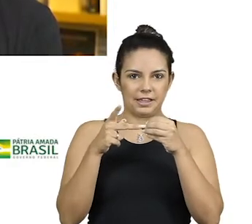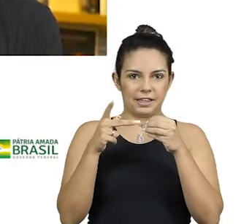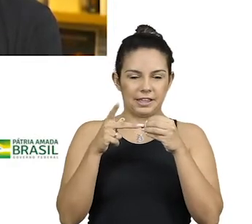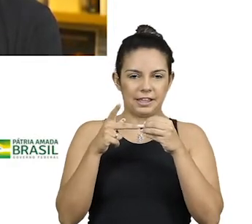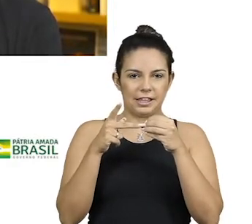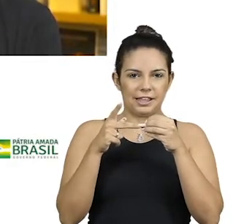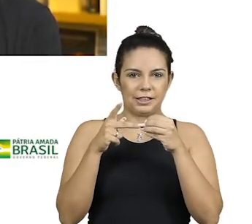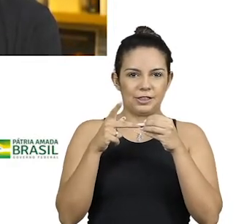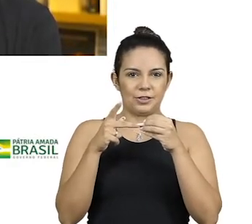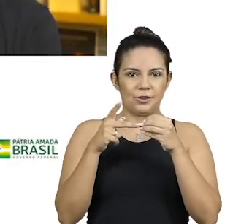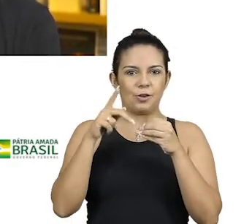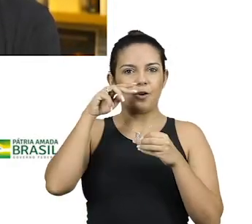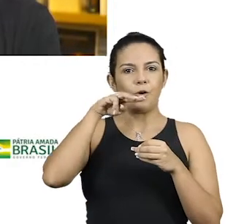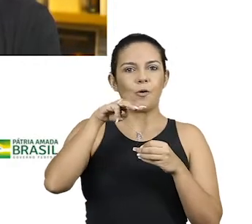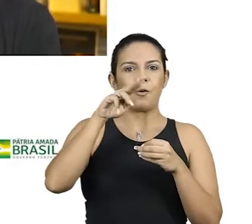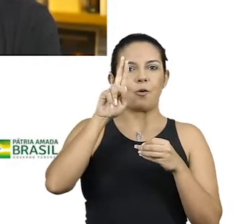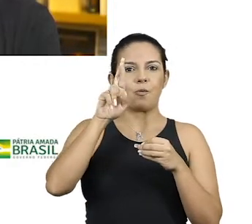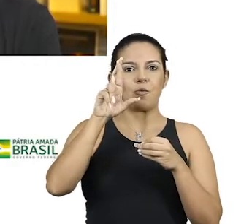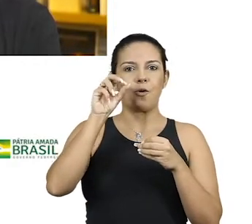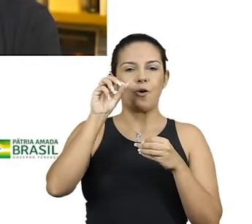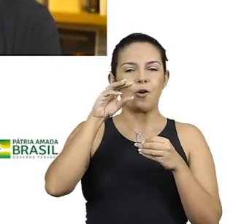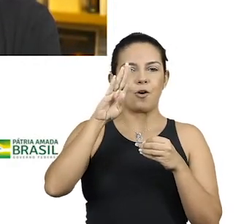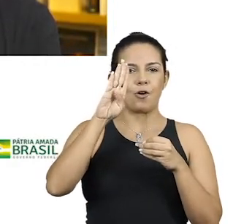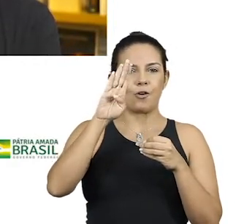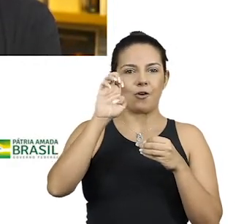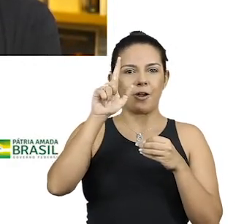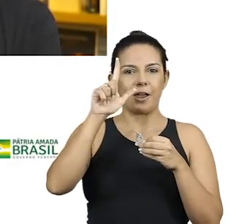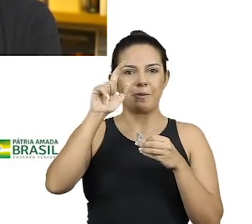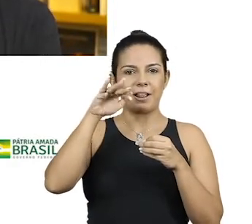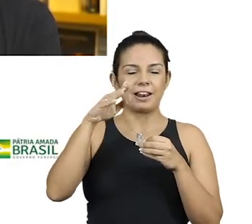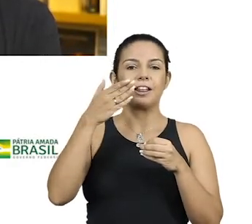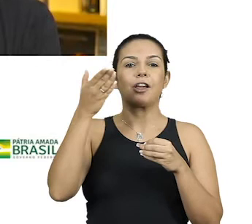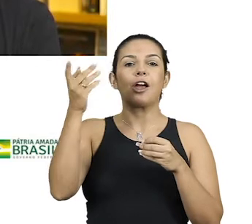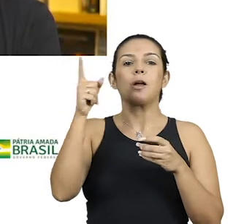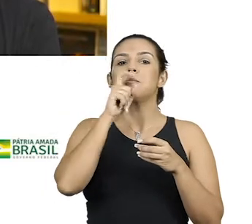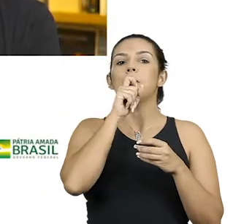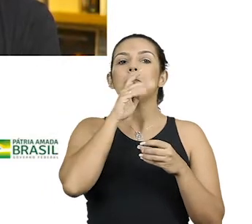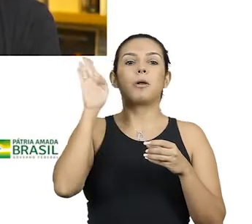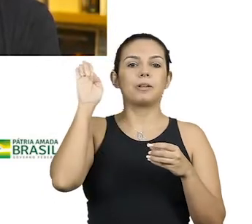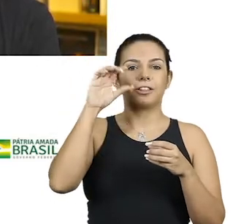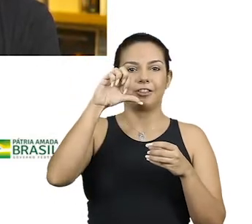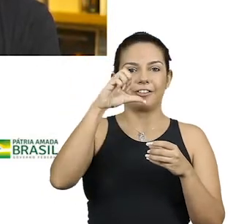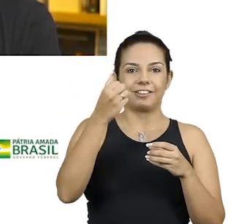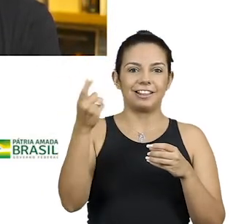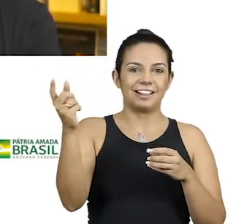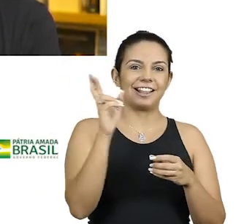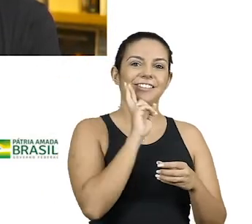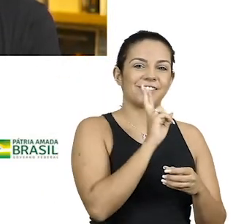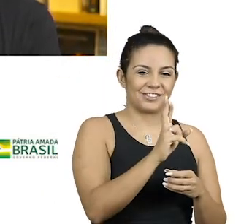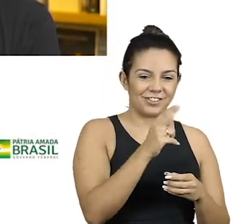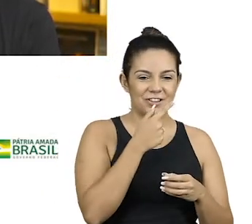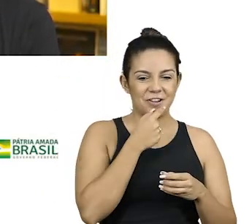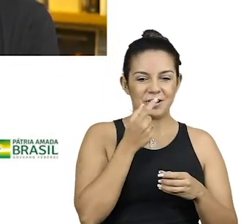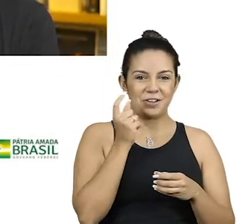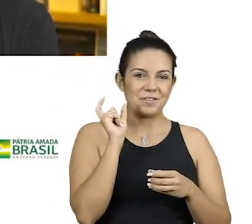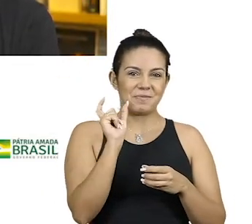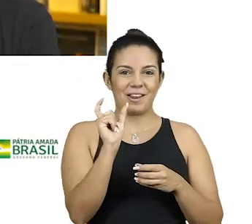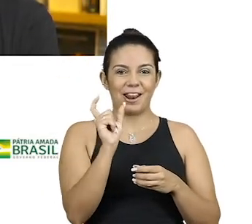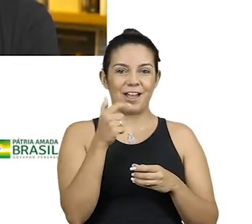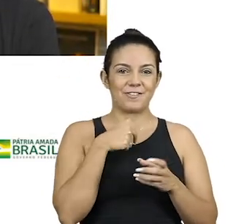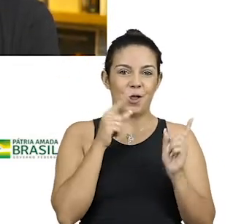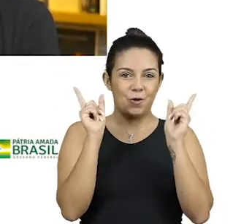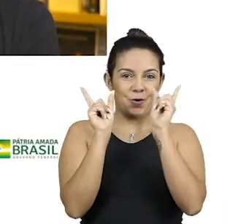ficou... Me dá que até hoje tem desde 96 que você me prometeu essa pedra. Você é um homem de palavra muito curta, né?